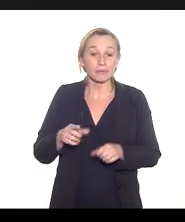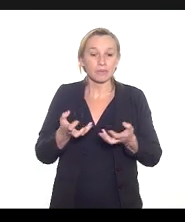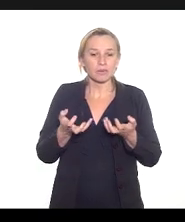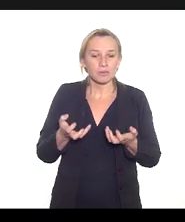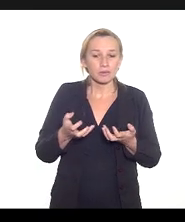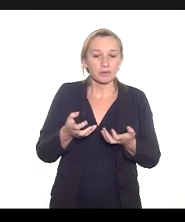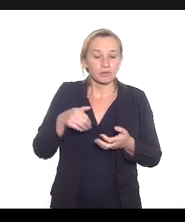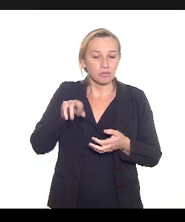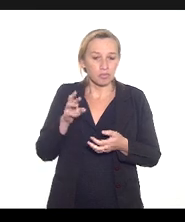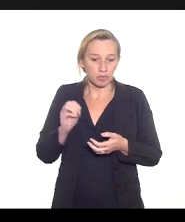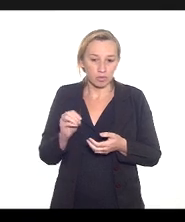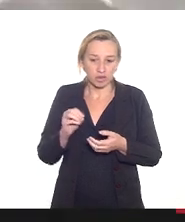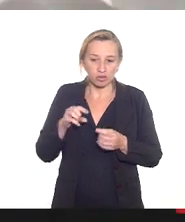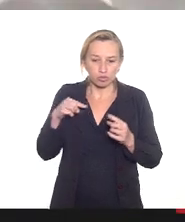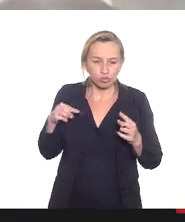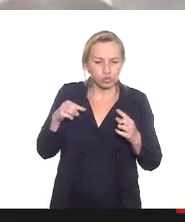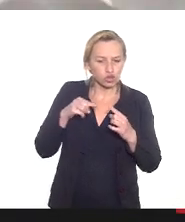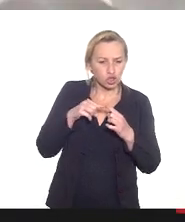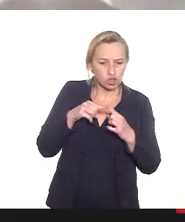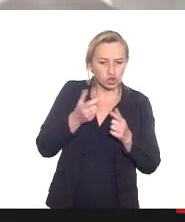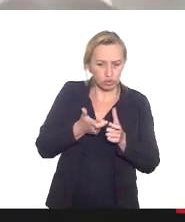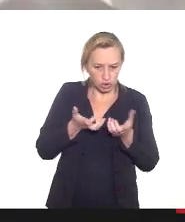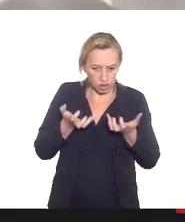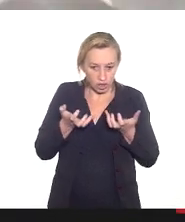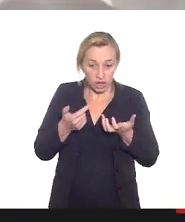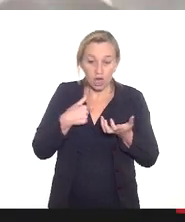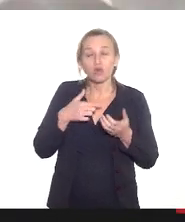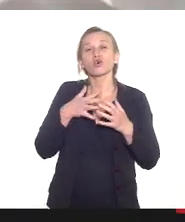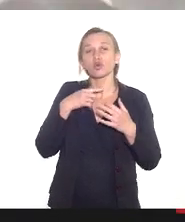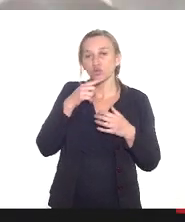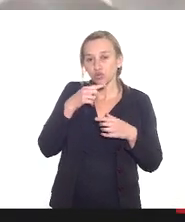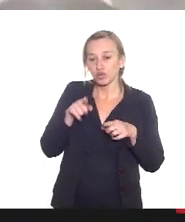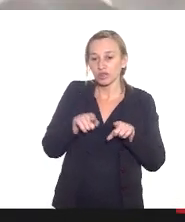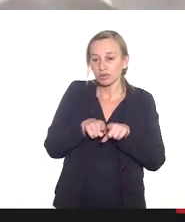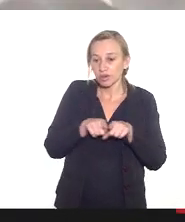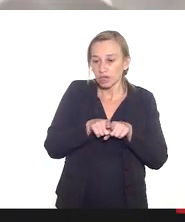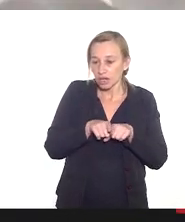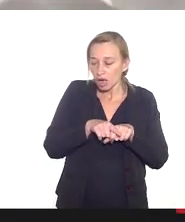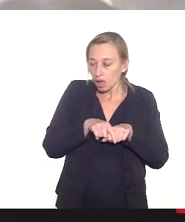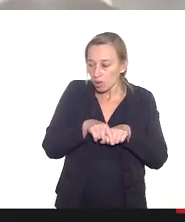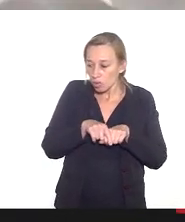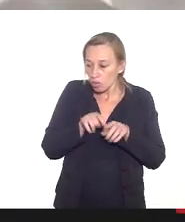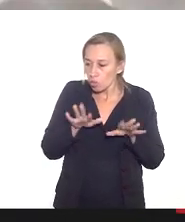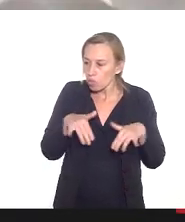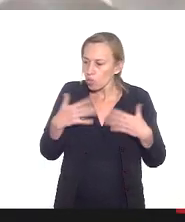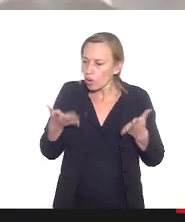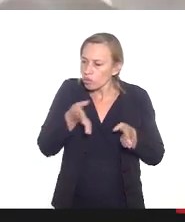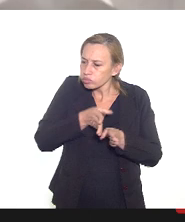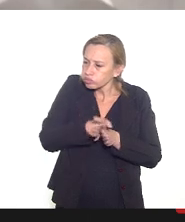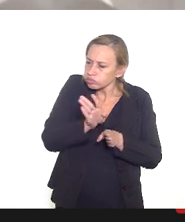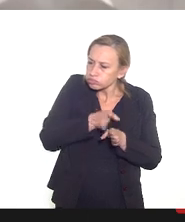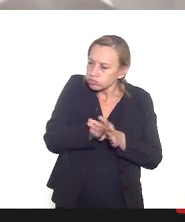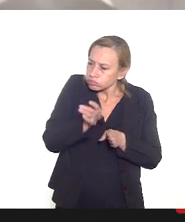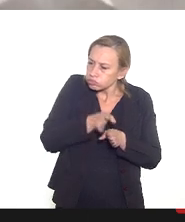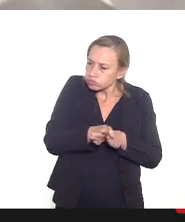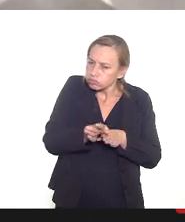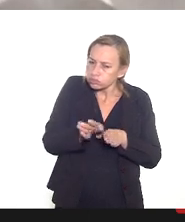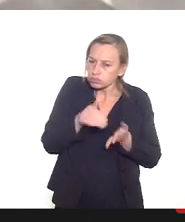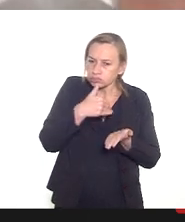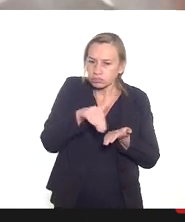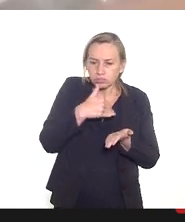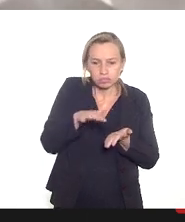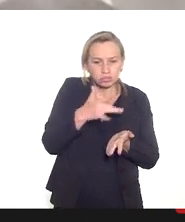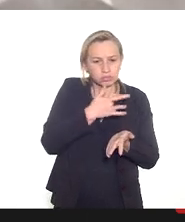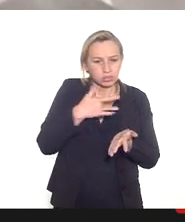queria de uma forma muito objetiva porque eu confesso que eu fiquei com uma dúvida qual é a orientação da secretaria de saúde